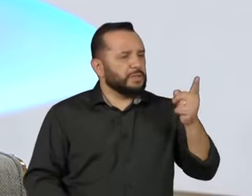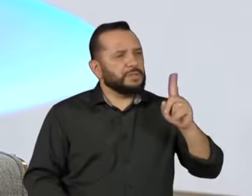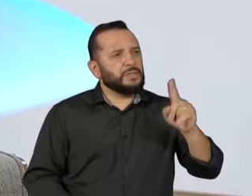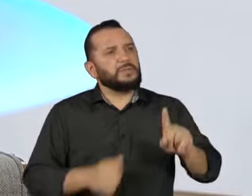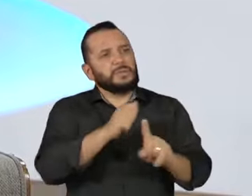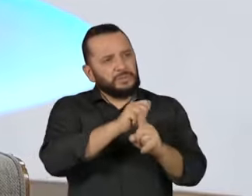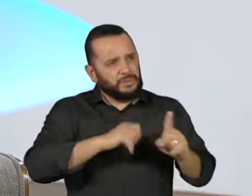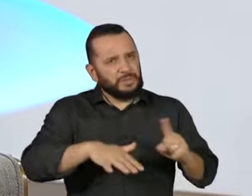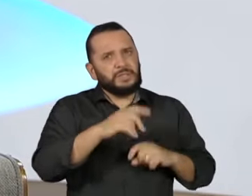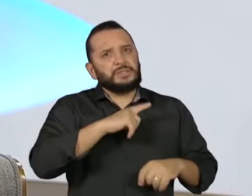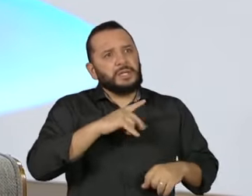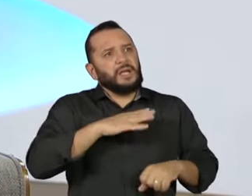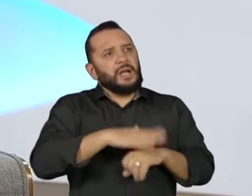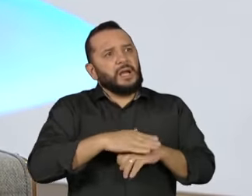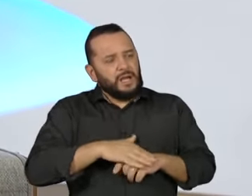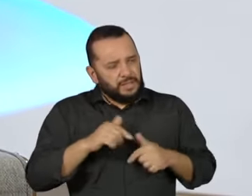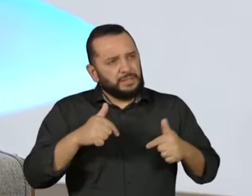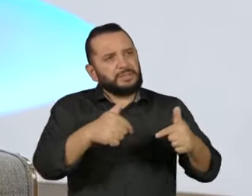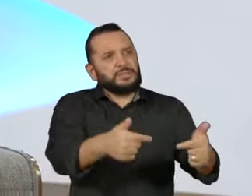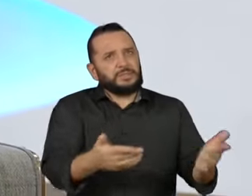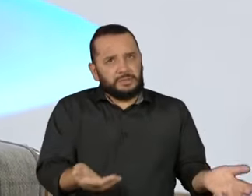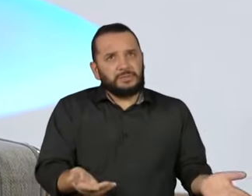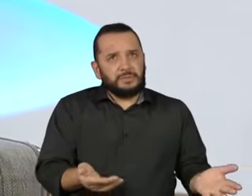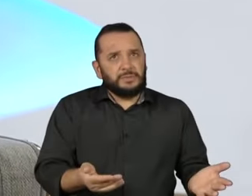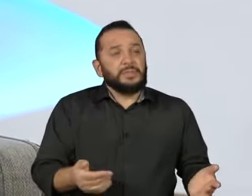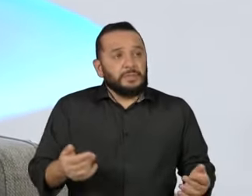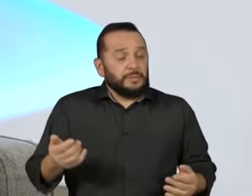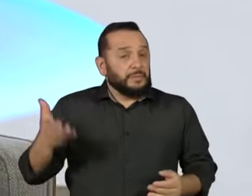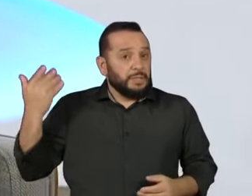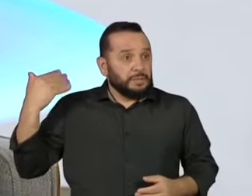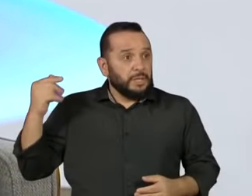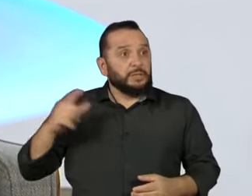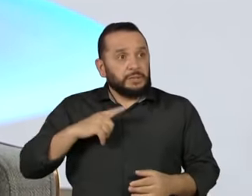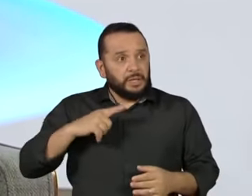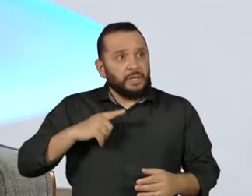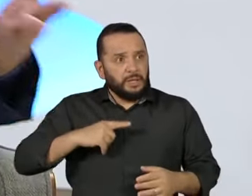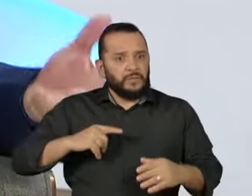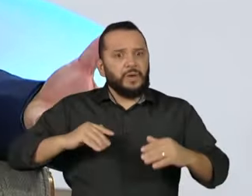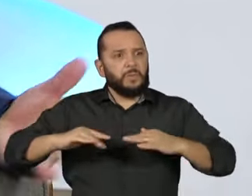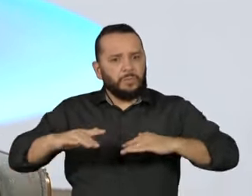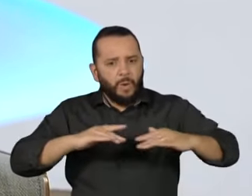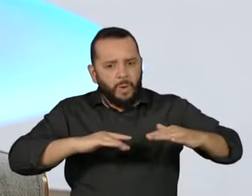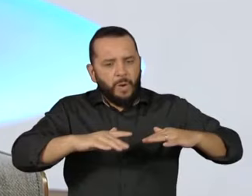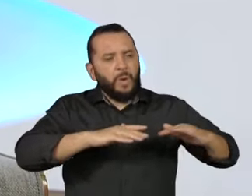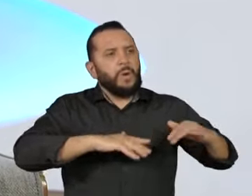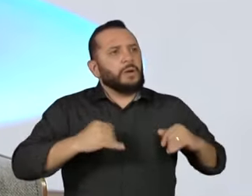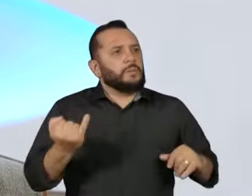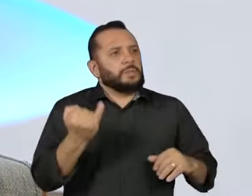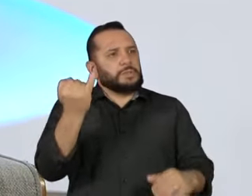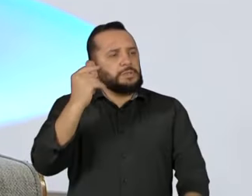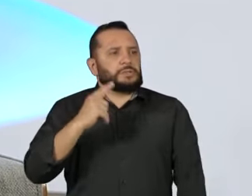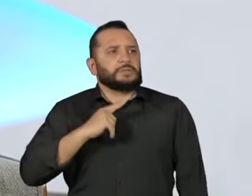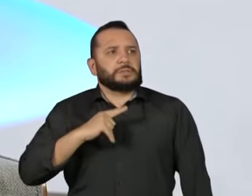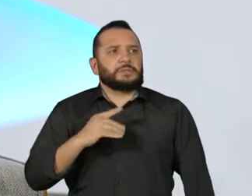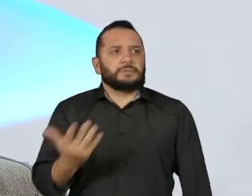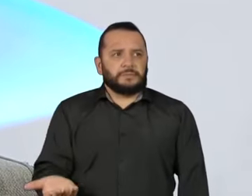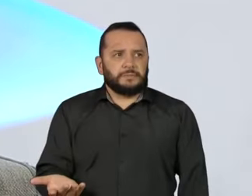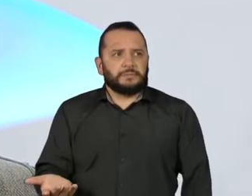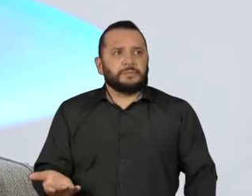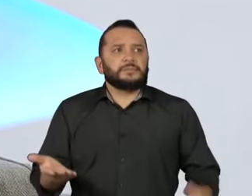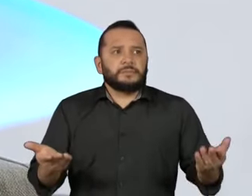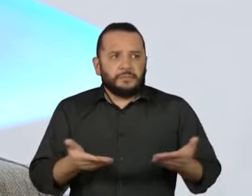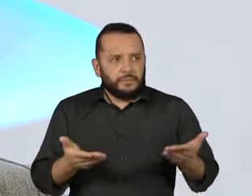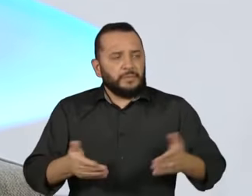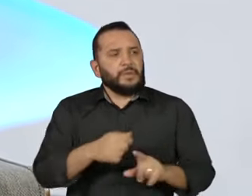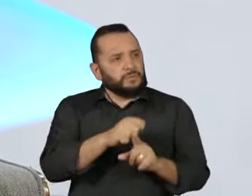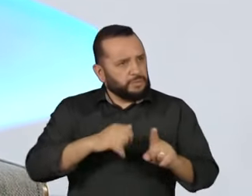mobilização importante. A anterior foi muito importante, teve muito peso. E agora a